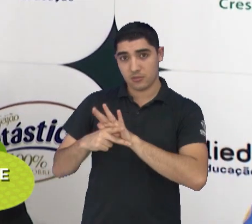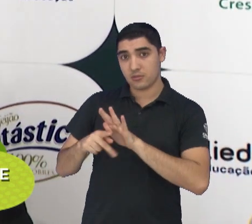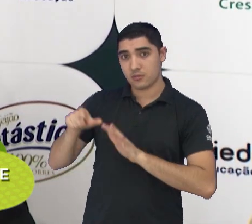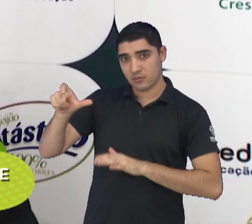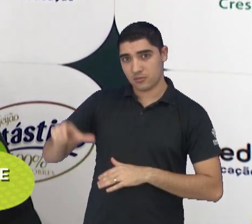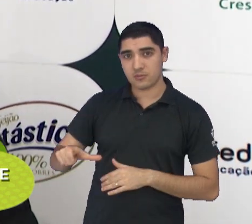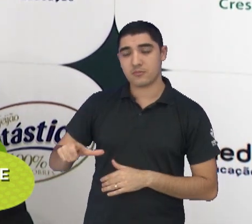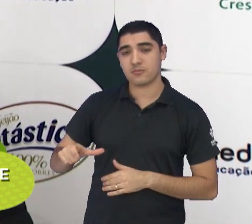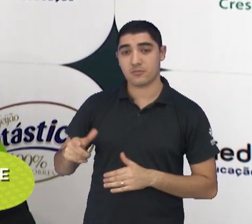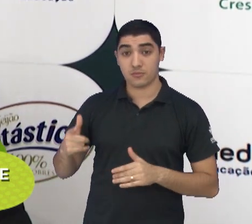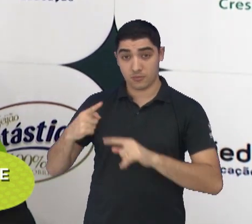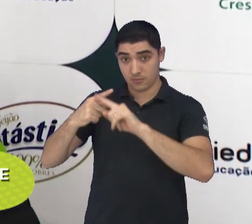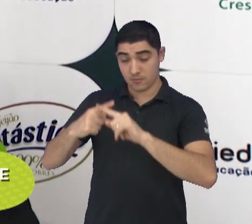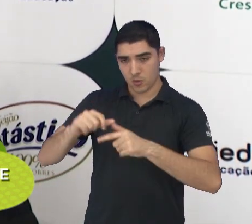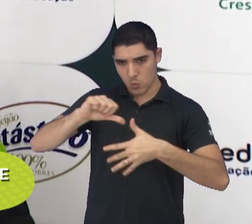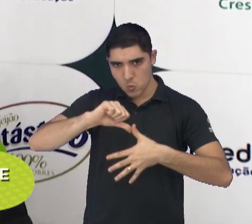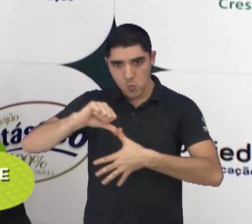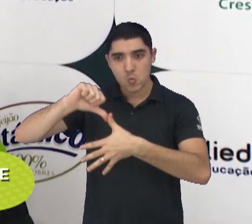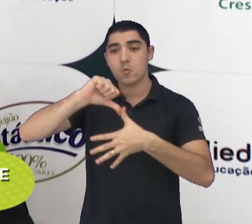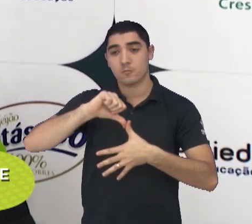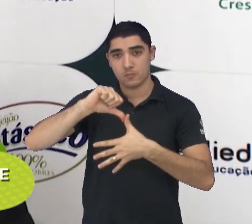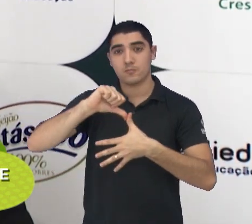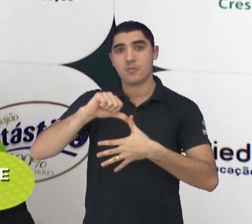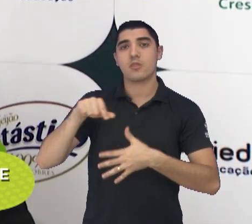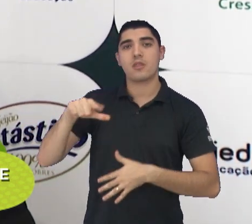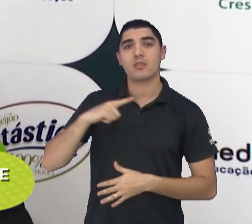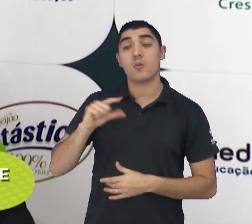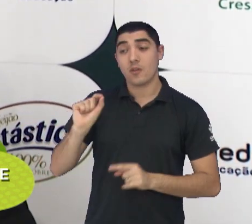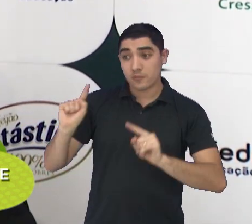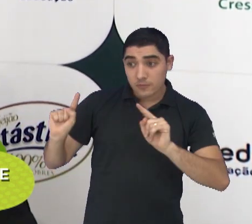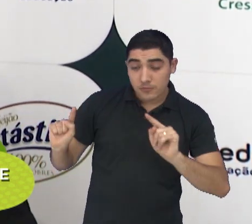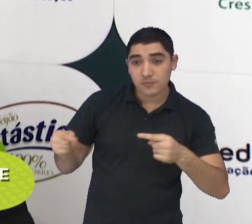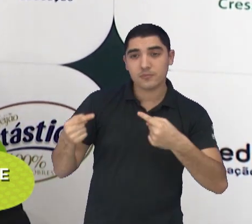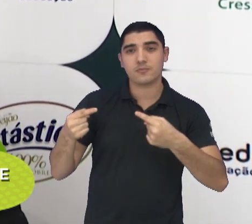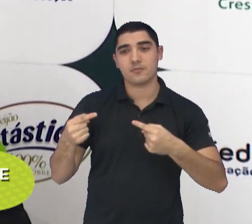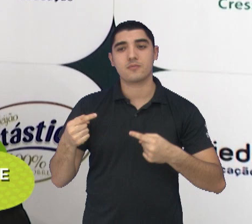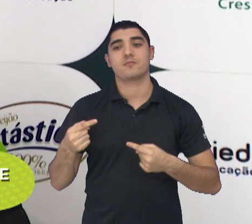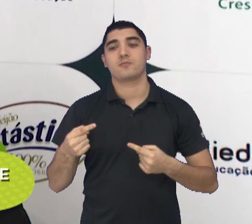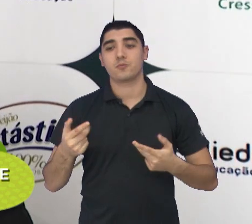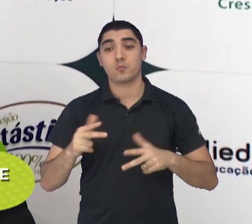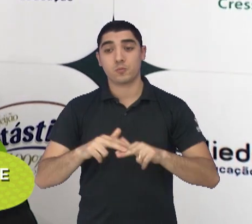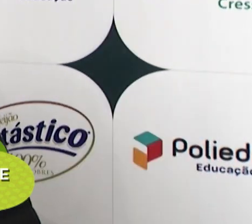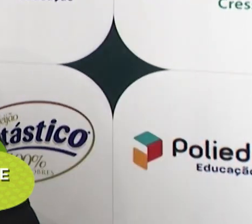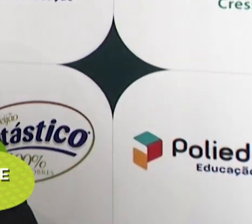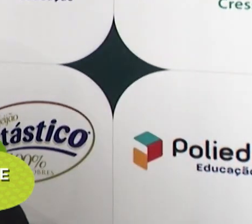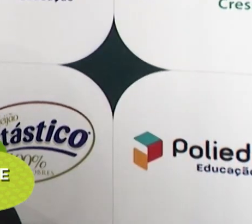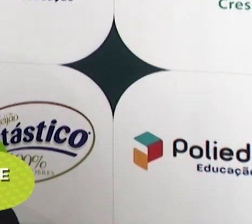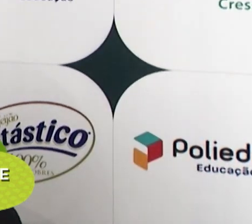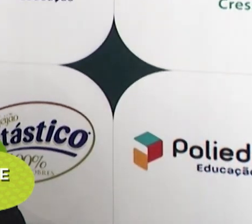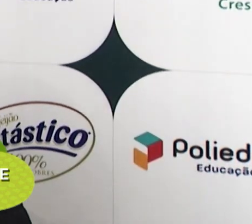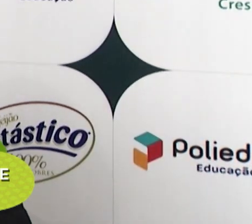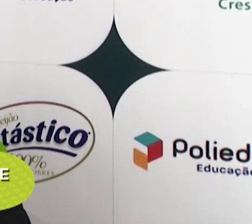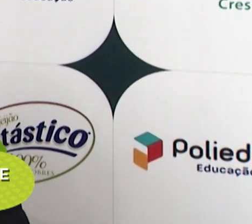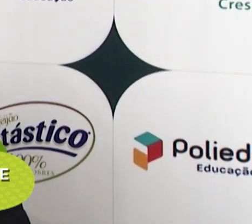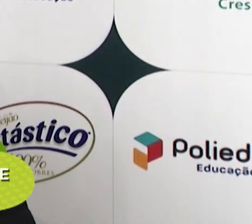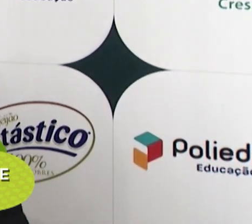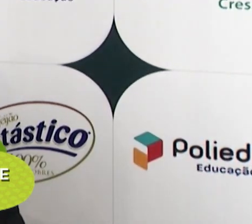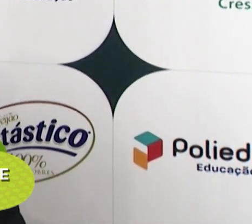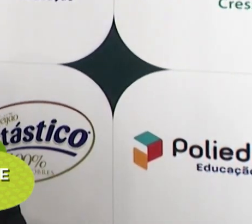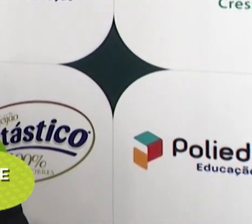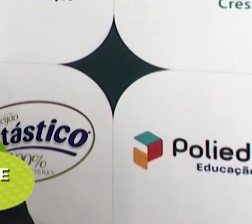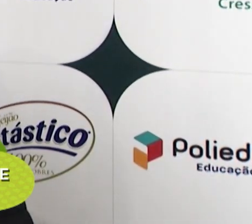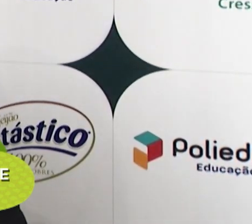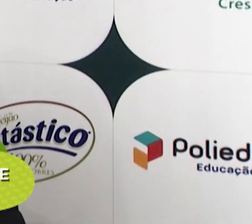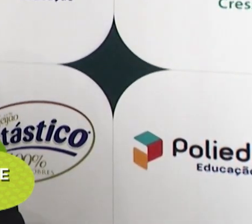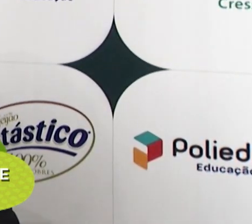-Americana, que foi uma final de 2019, que não aconteceu por conta da pandemia e vai rolar agora, no dia